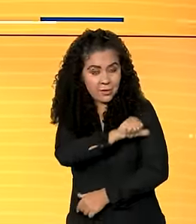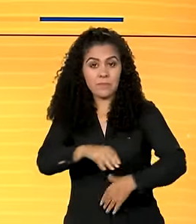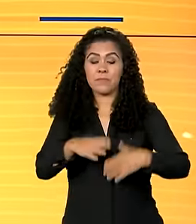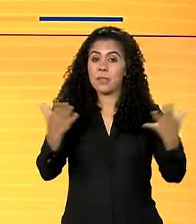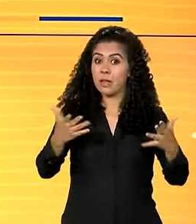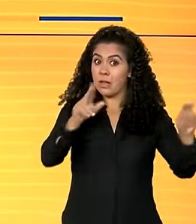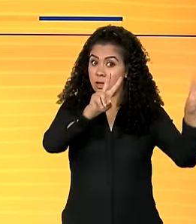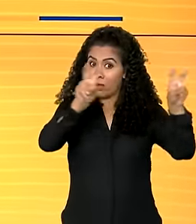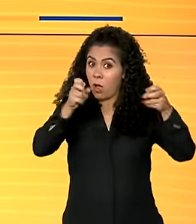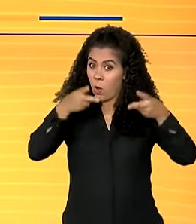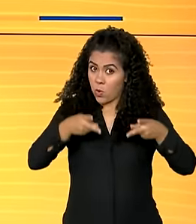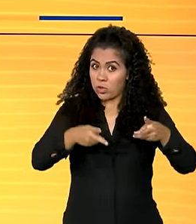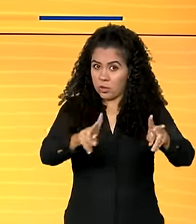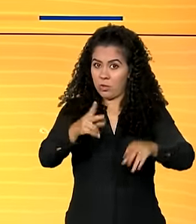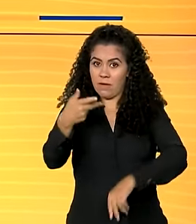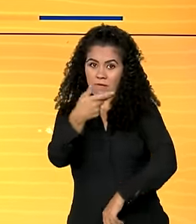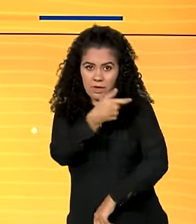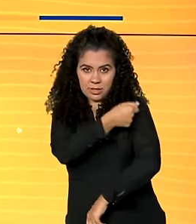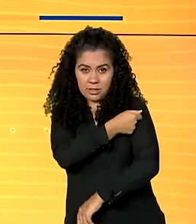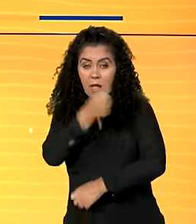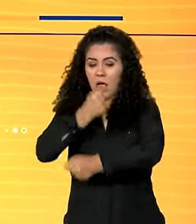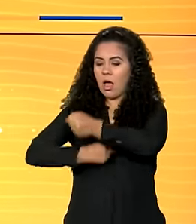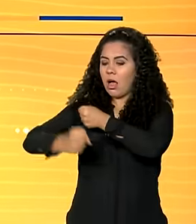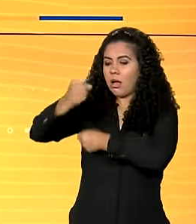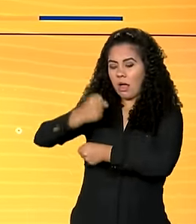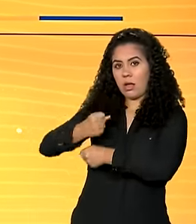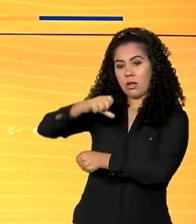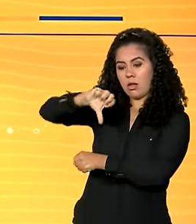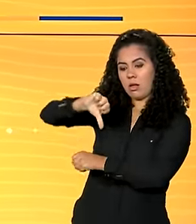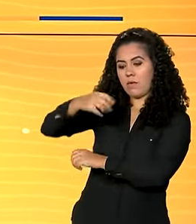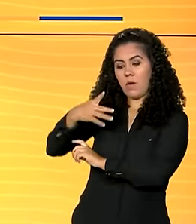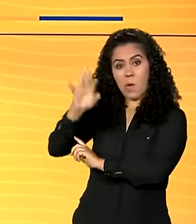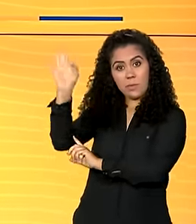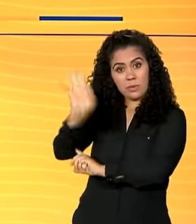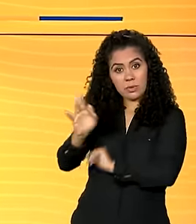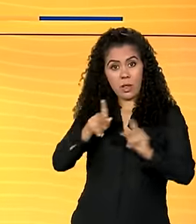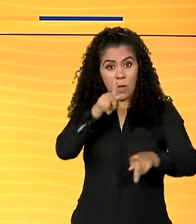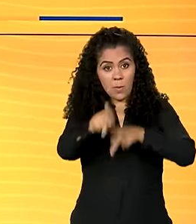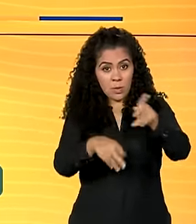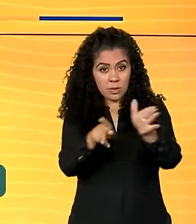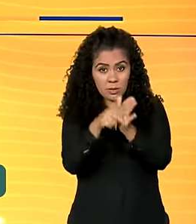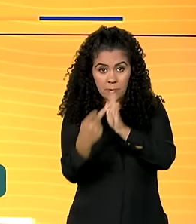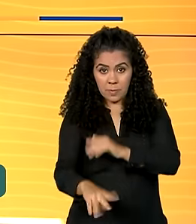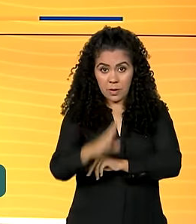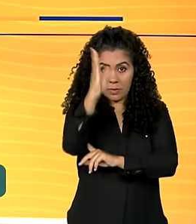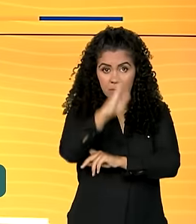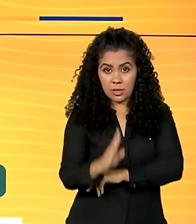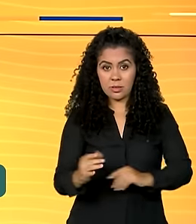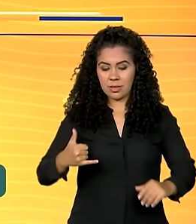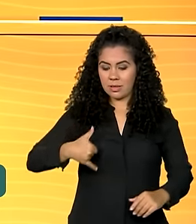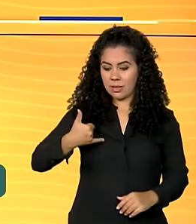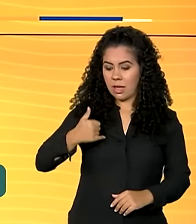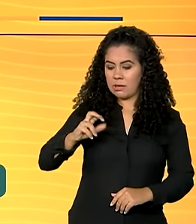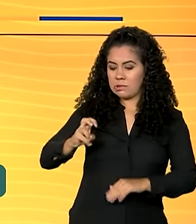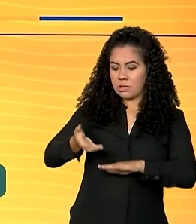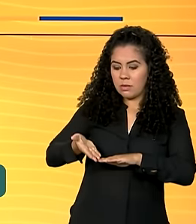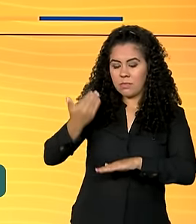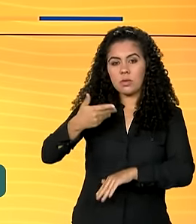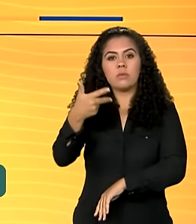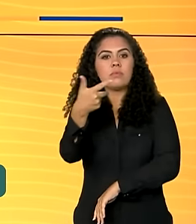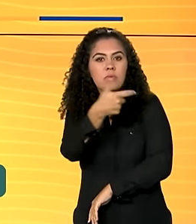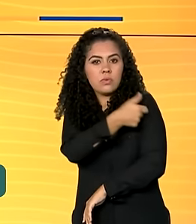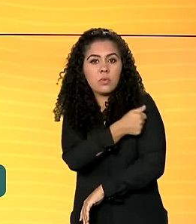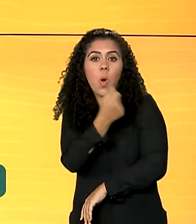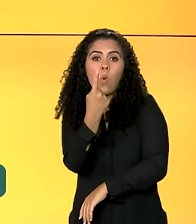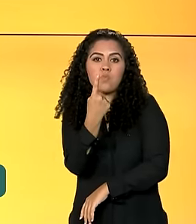falando de vacinação, no ano passado, 94% da população brasileira com mais de 5 anos tomou pelo menos